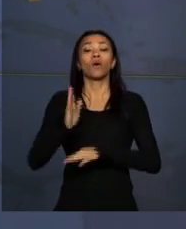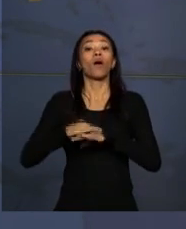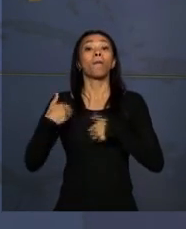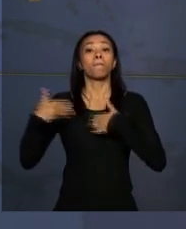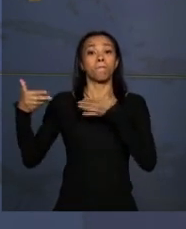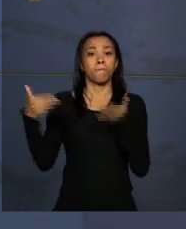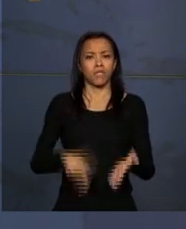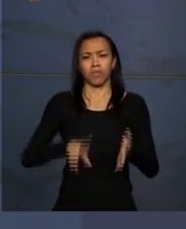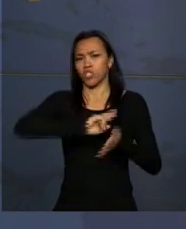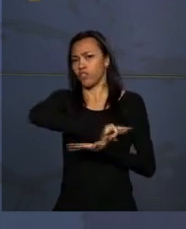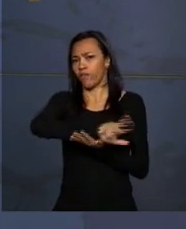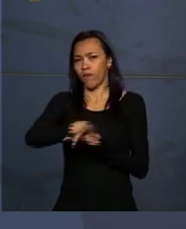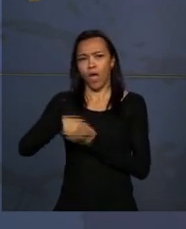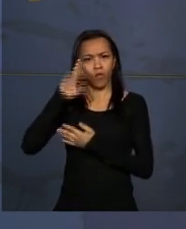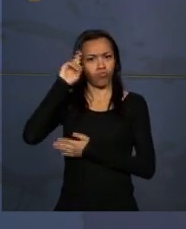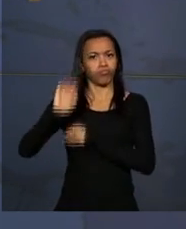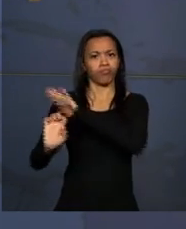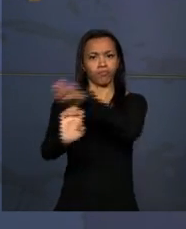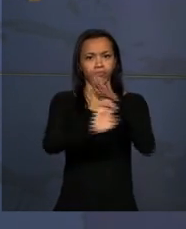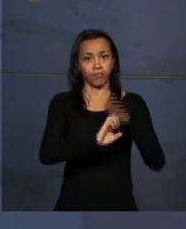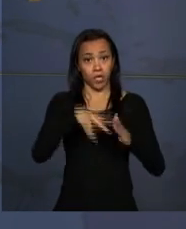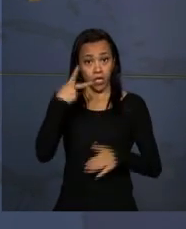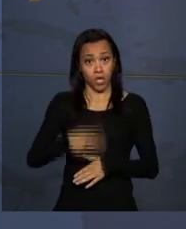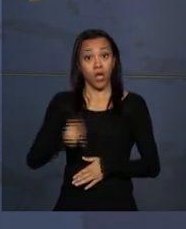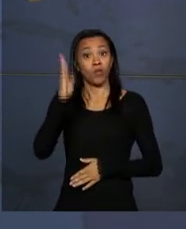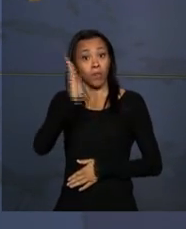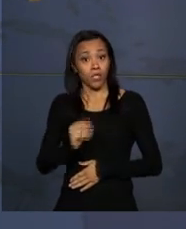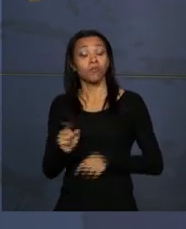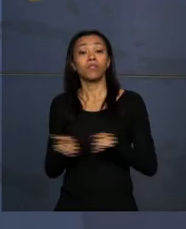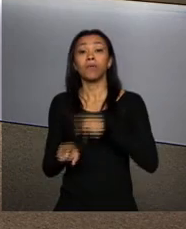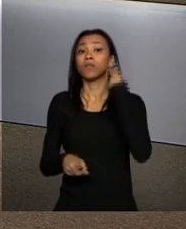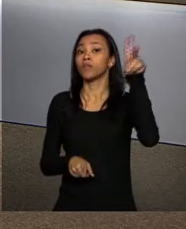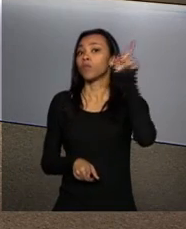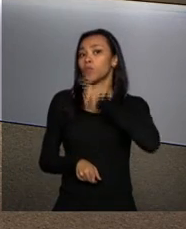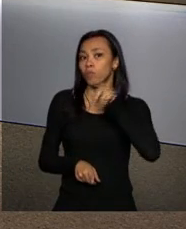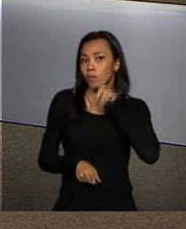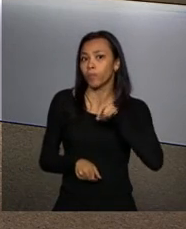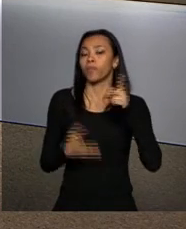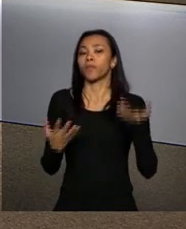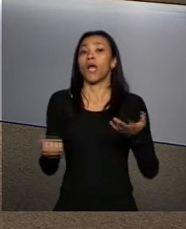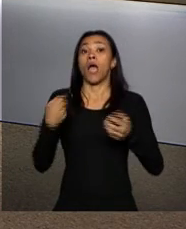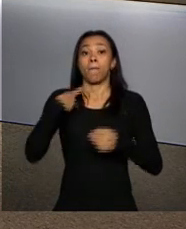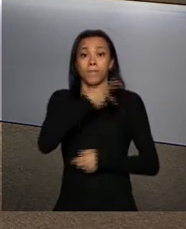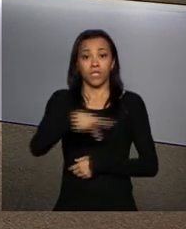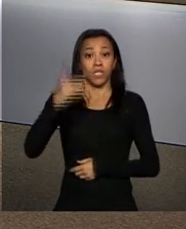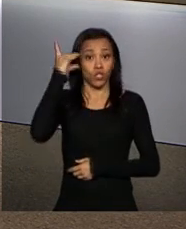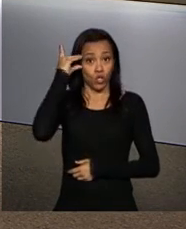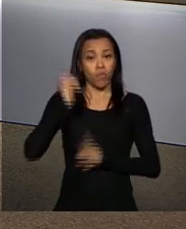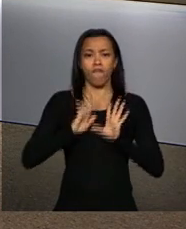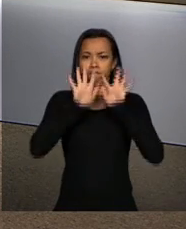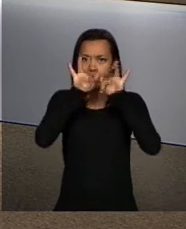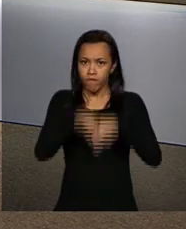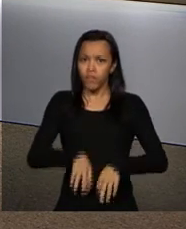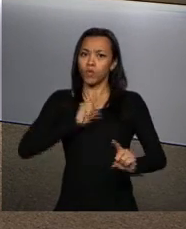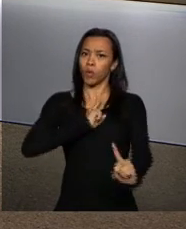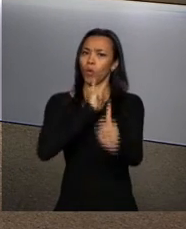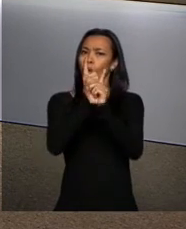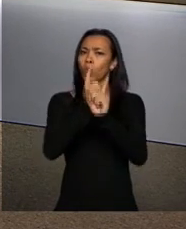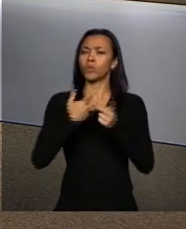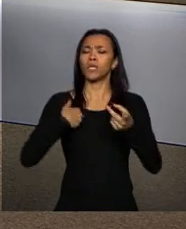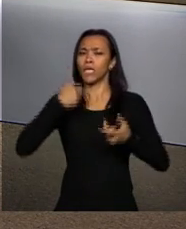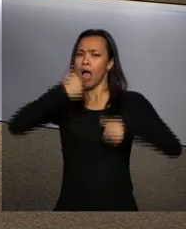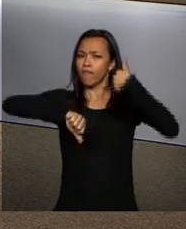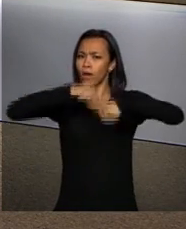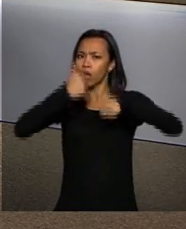participação de empresários e investidores americanos e brasileiros. Dilma Rousseff encerrou o encontro empresarial e fez um